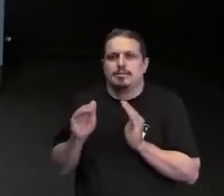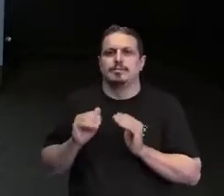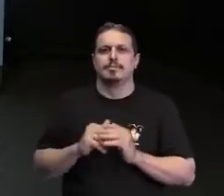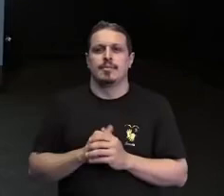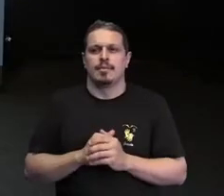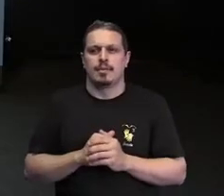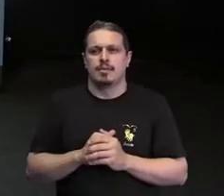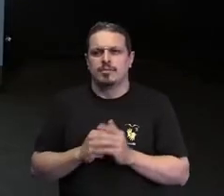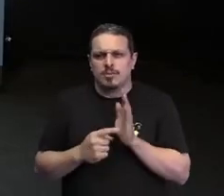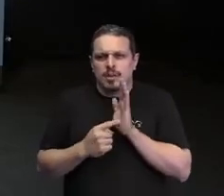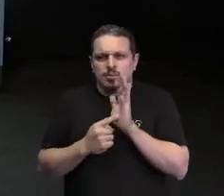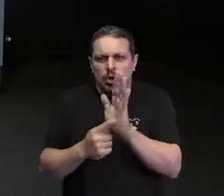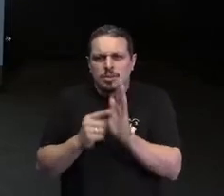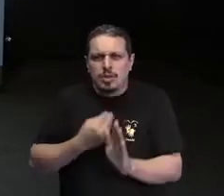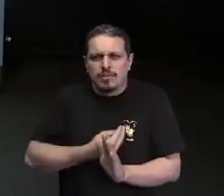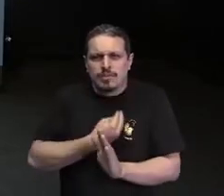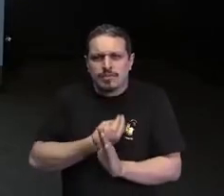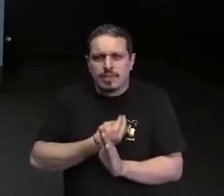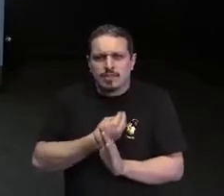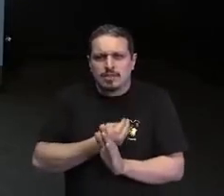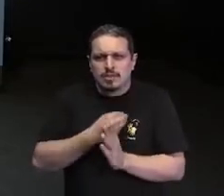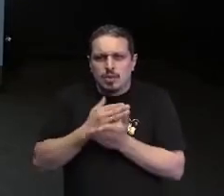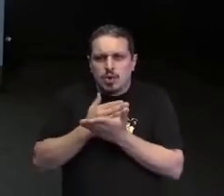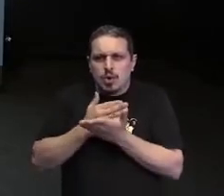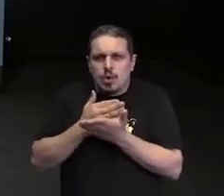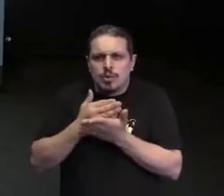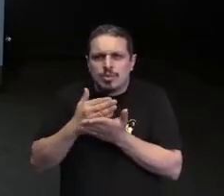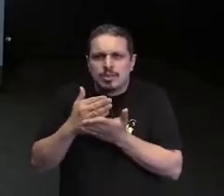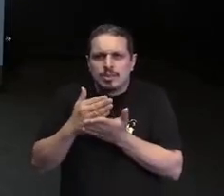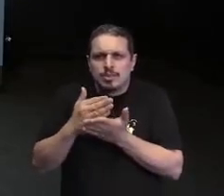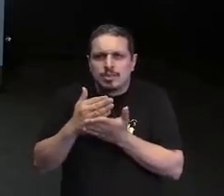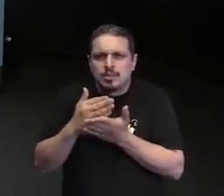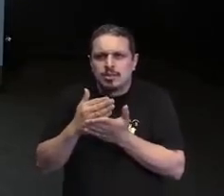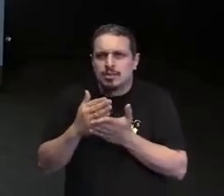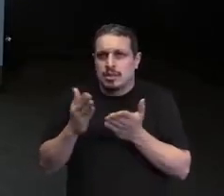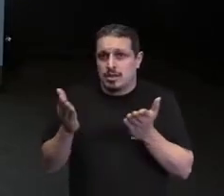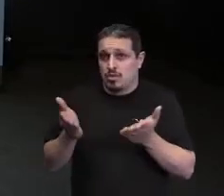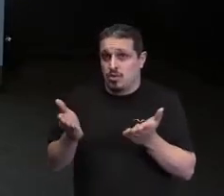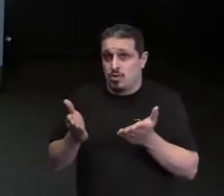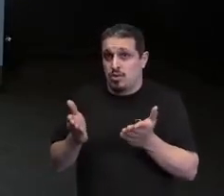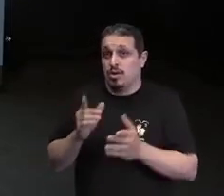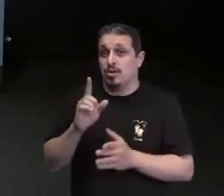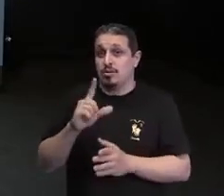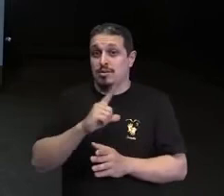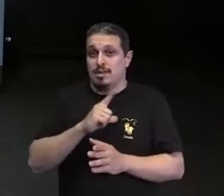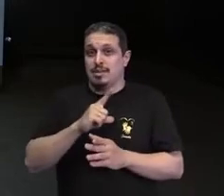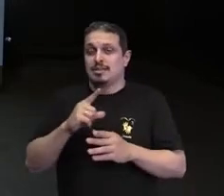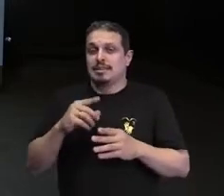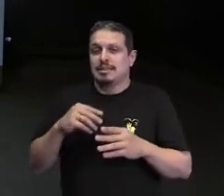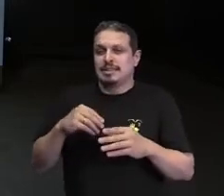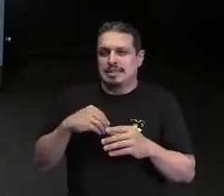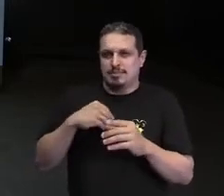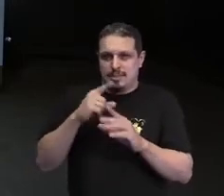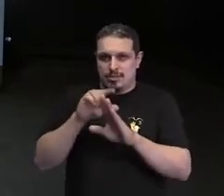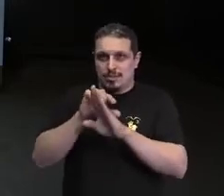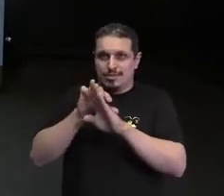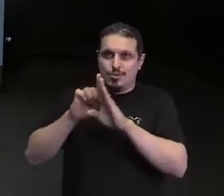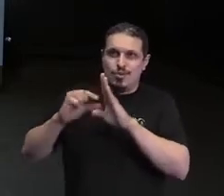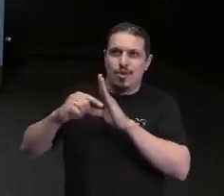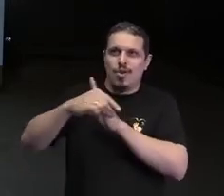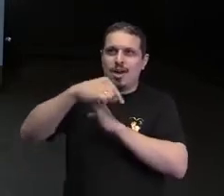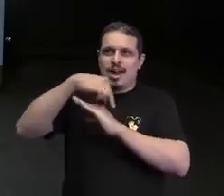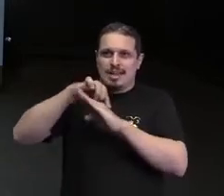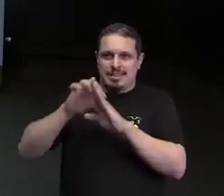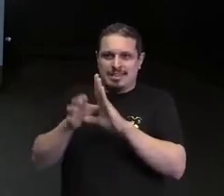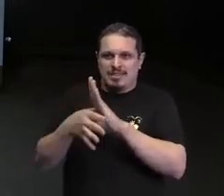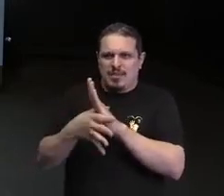de começar aqui fora. E neste pé tem um oxímetro, que é um aparelho branco e azul, que